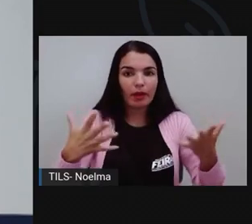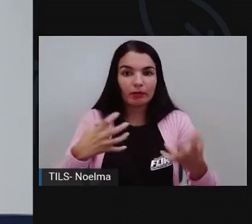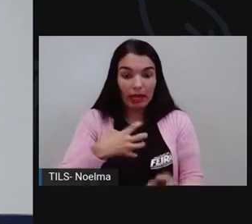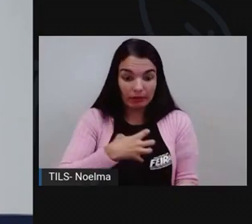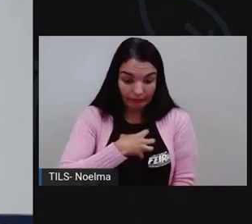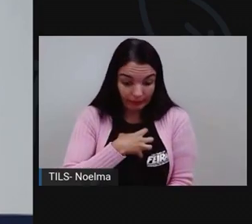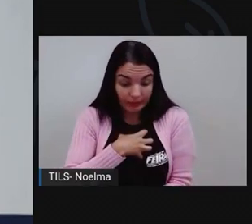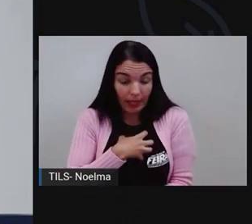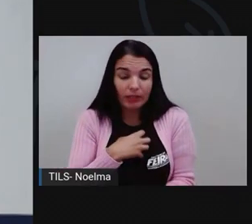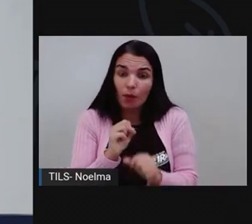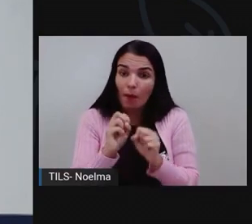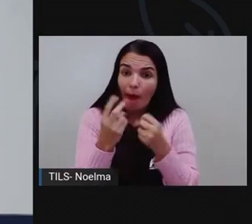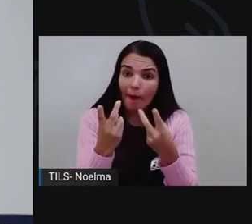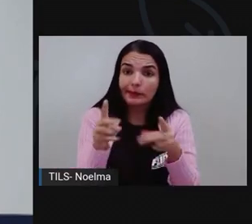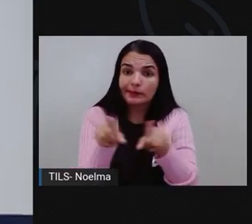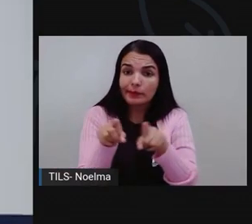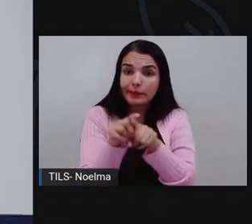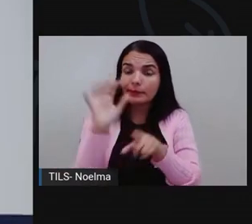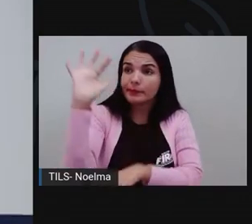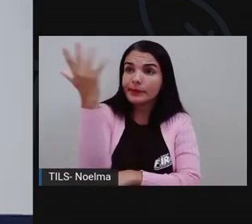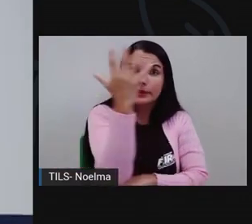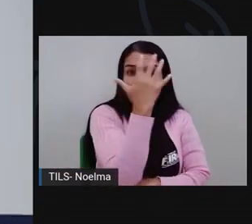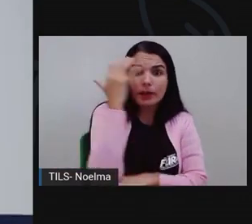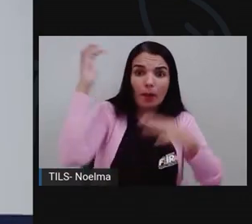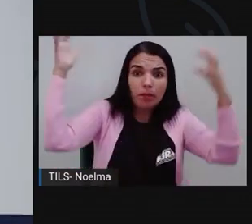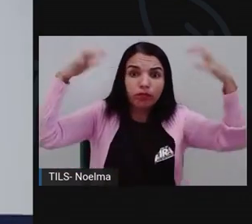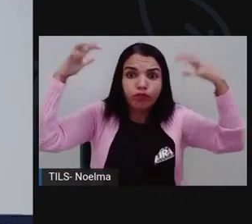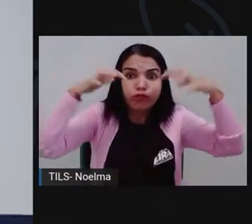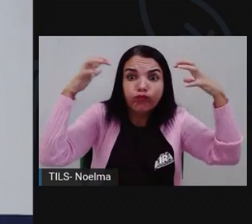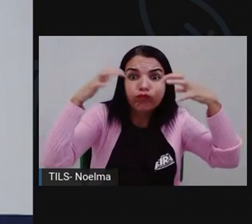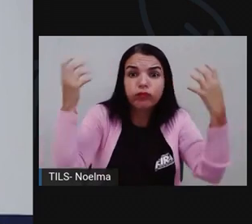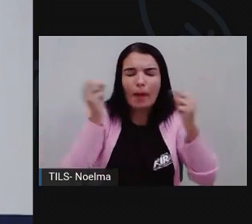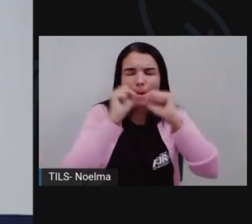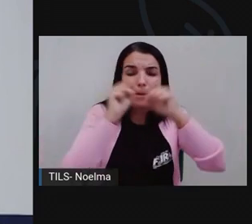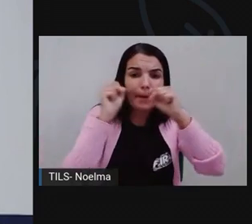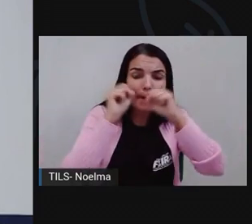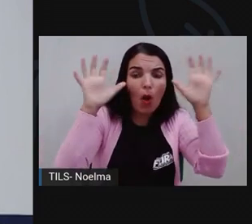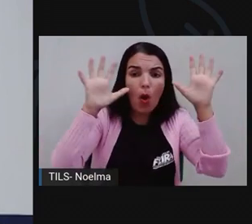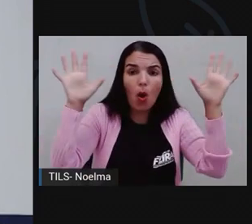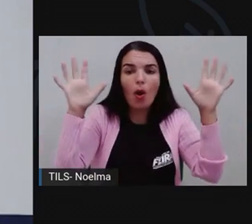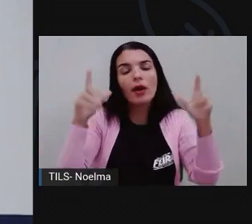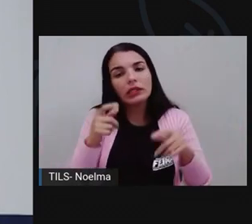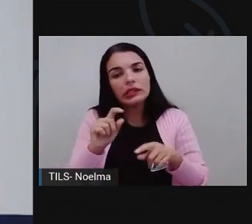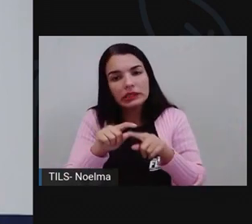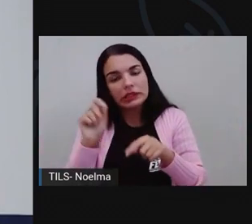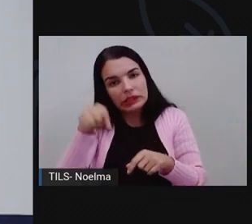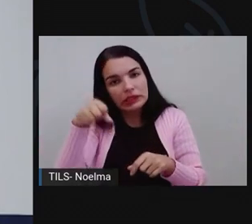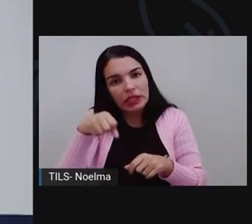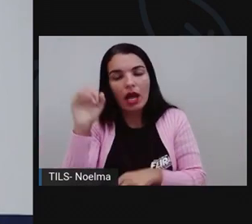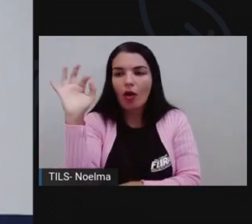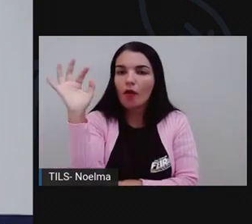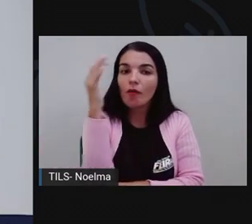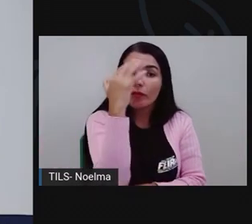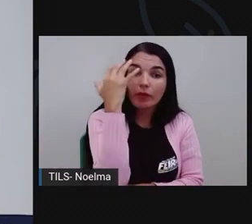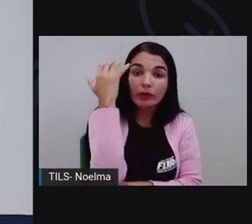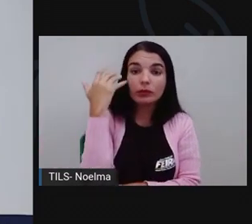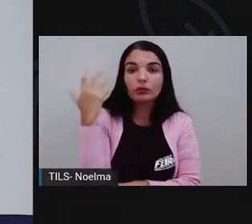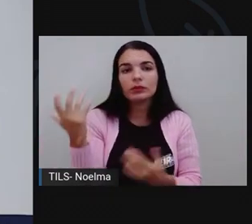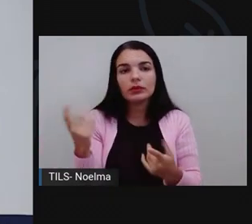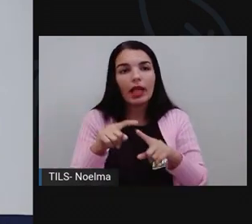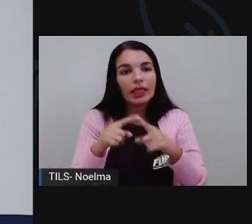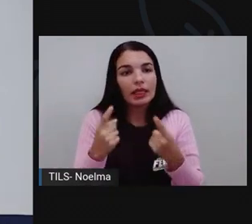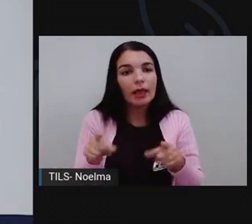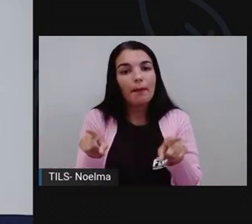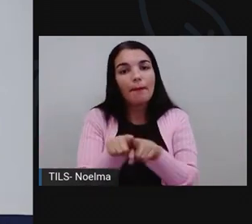ou um fenômeno da natureza. Que seria trovejar, choveu, né? Isso é um fenômeno da natureza. E ele pode